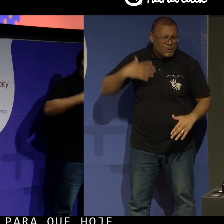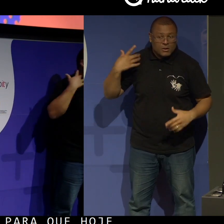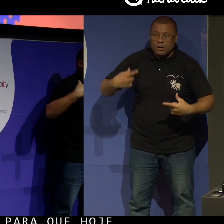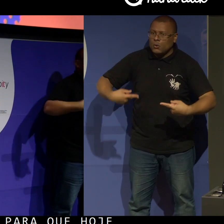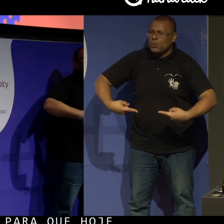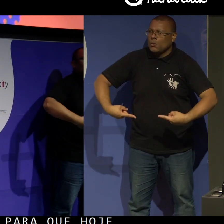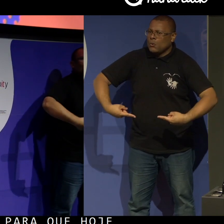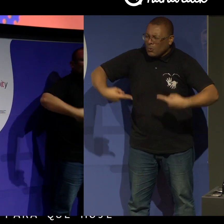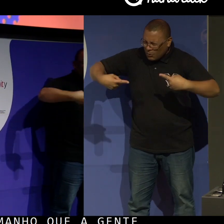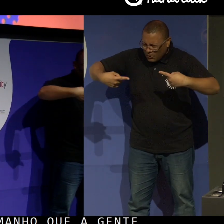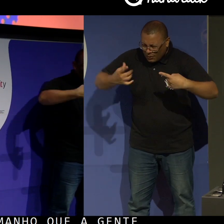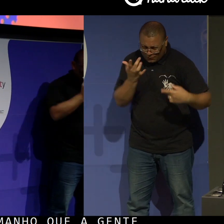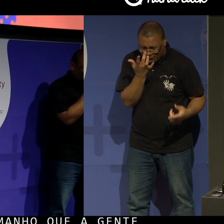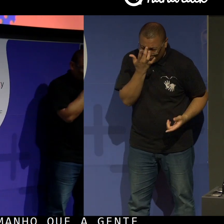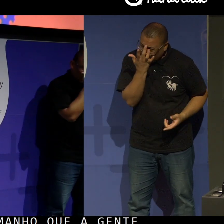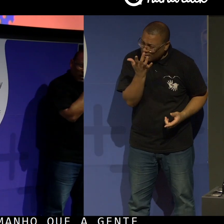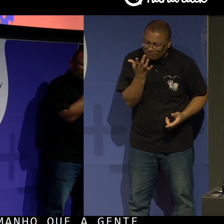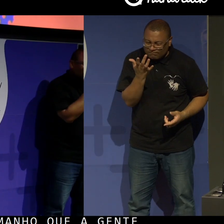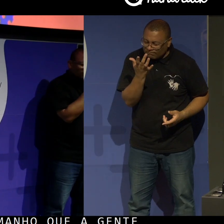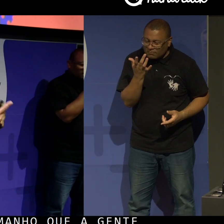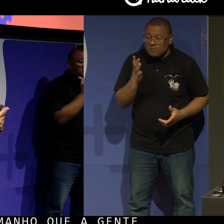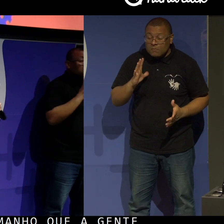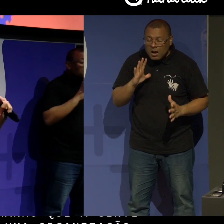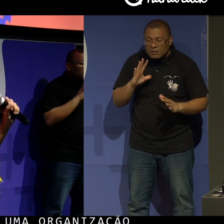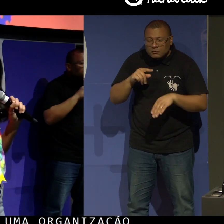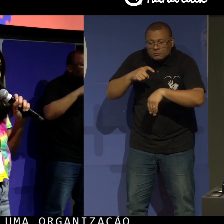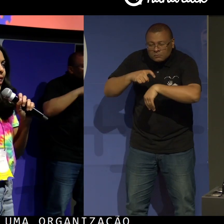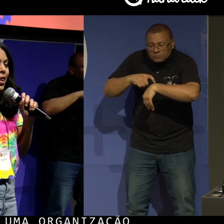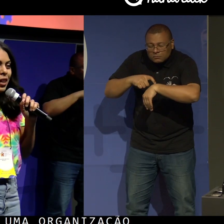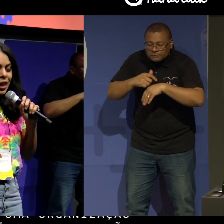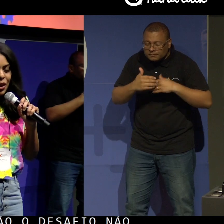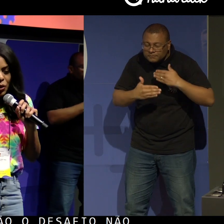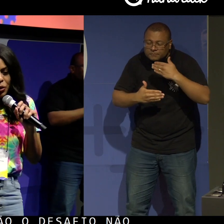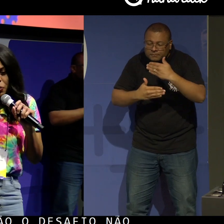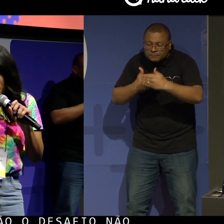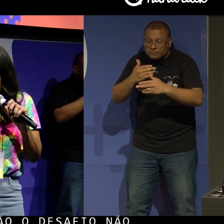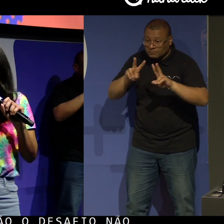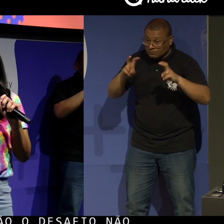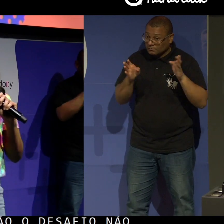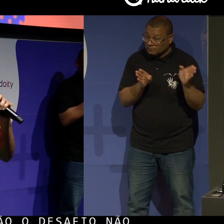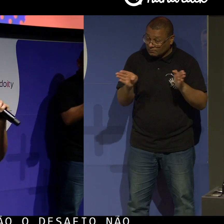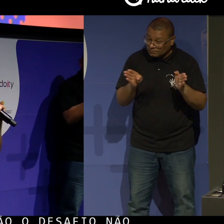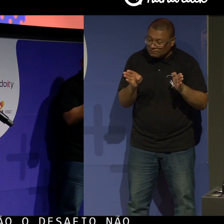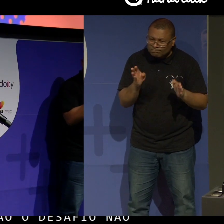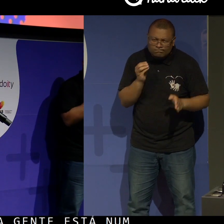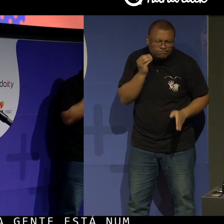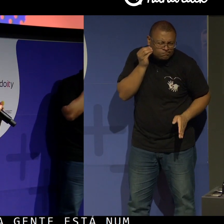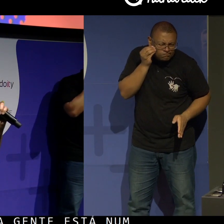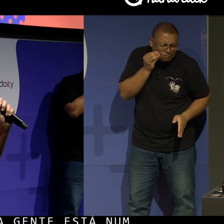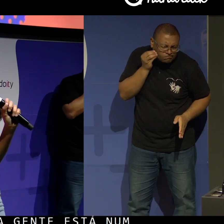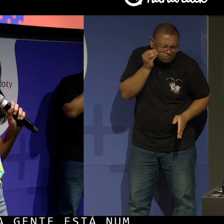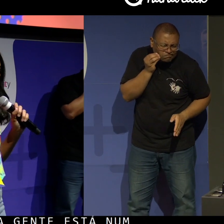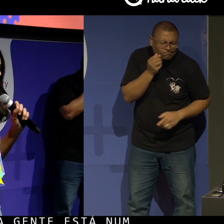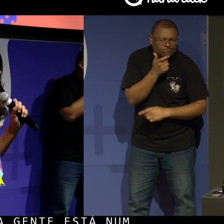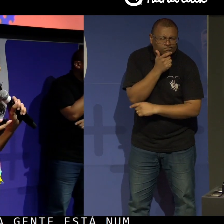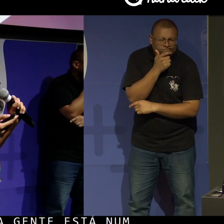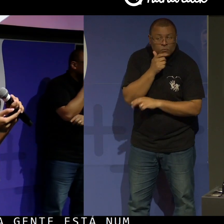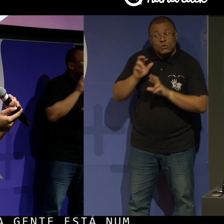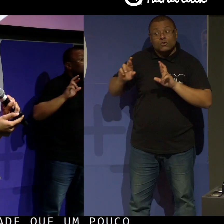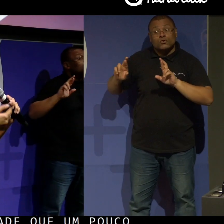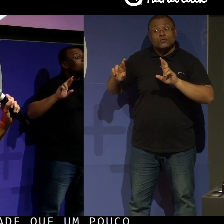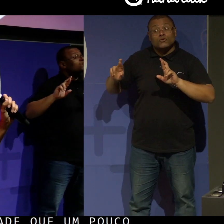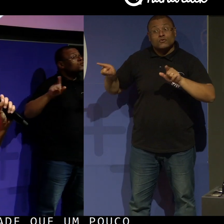não é pequeno. Mas a gente está em um grau de maturidade que, um pouco diferente do que nós vimos hoje,